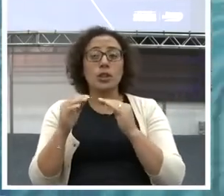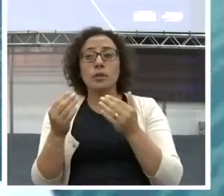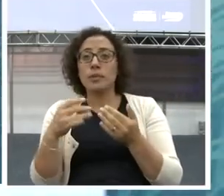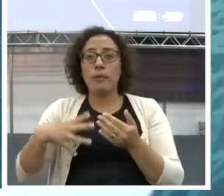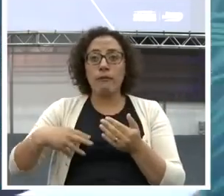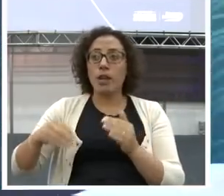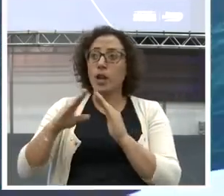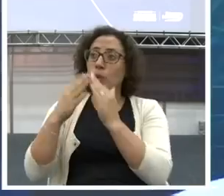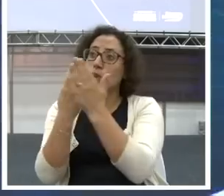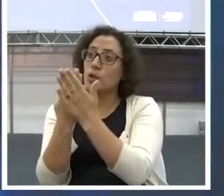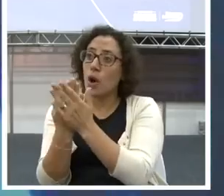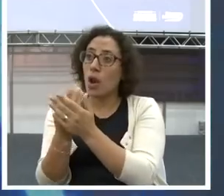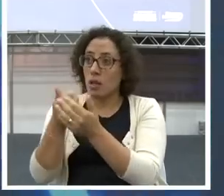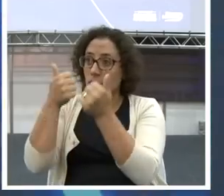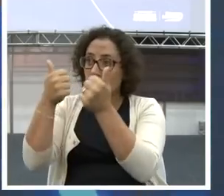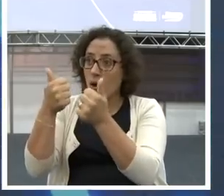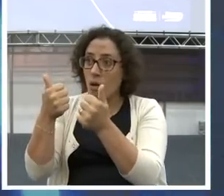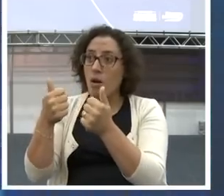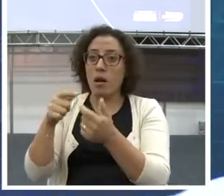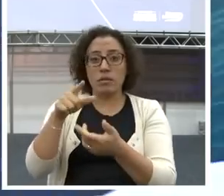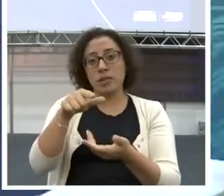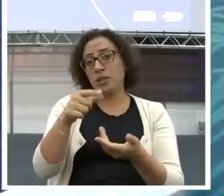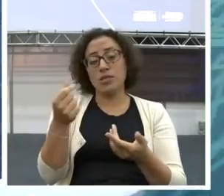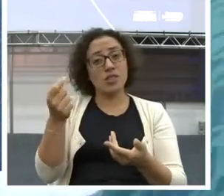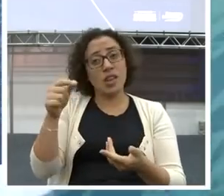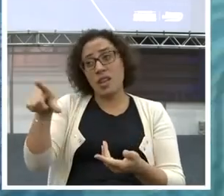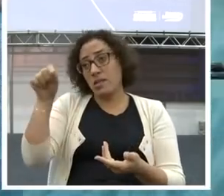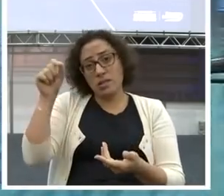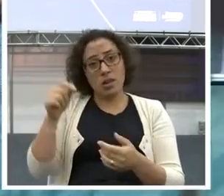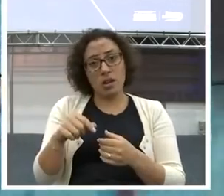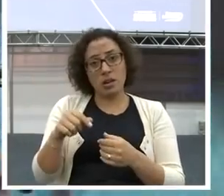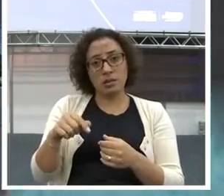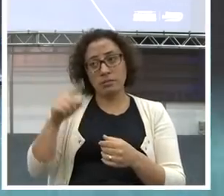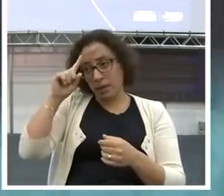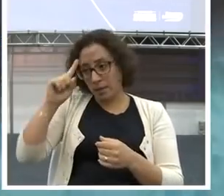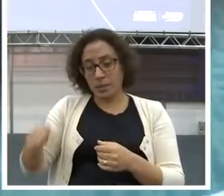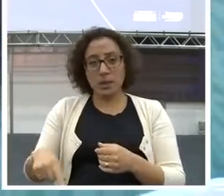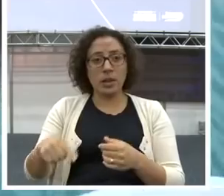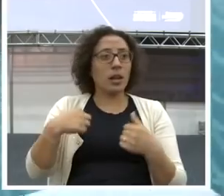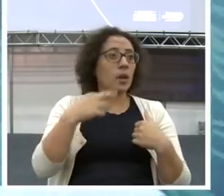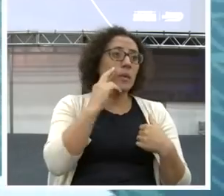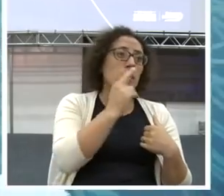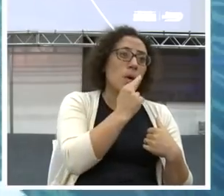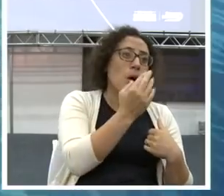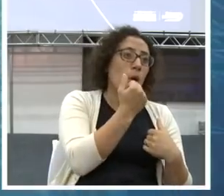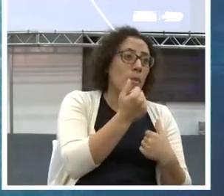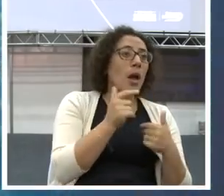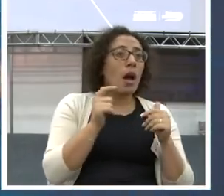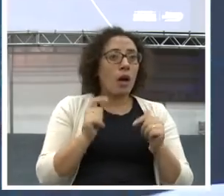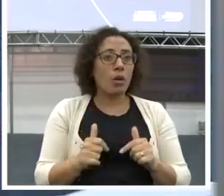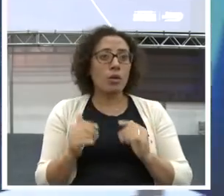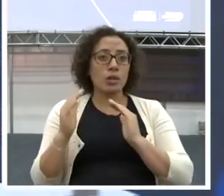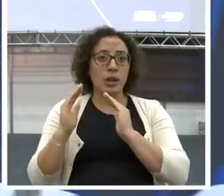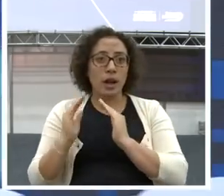É o dinheiro que vai escolher onde você vai morar. É o dinheiro que vai escolher onde você vai comer. É o dinheiro que vai escolher suas férias.